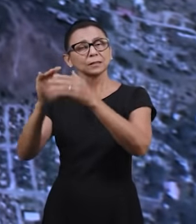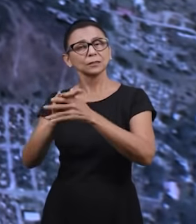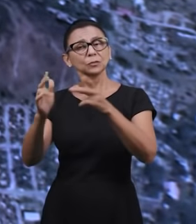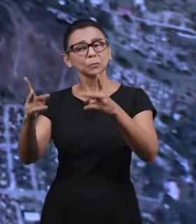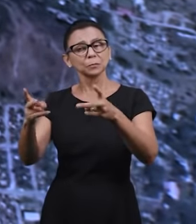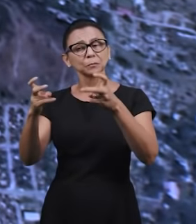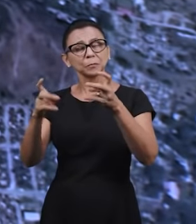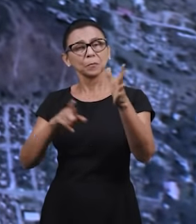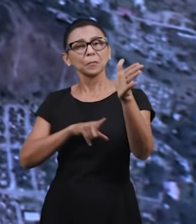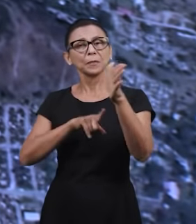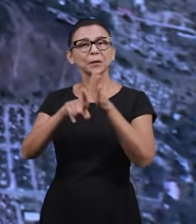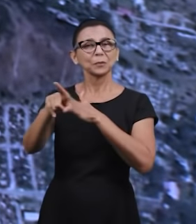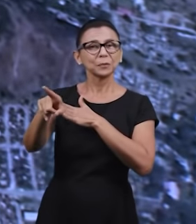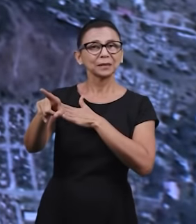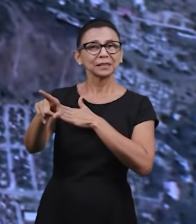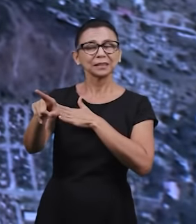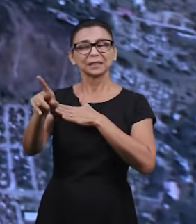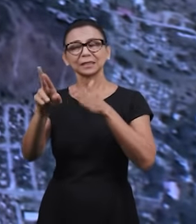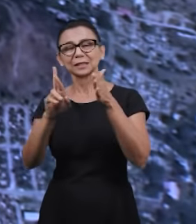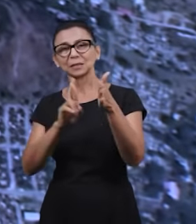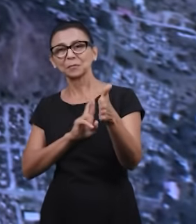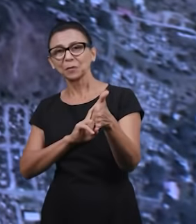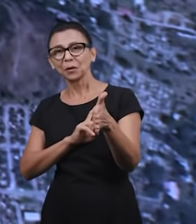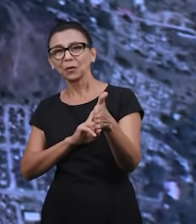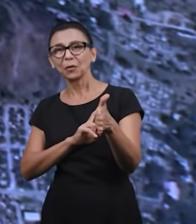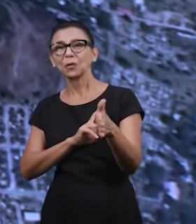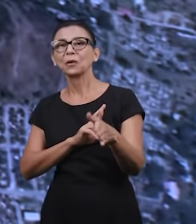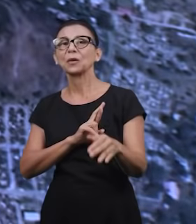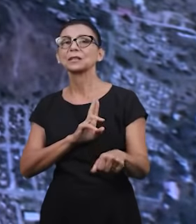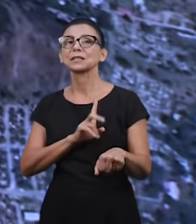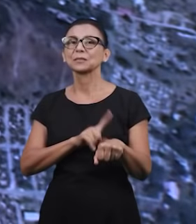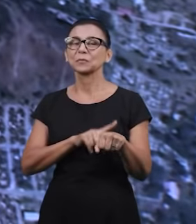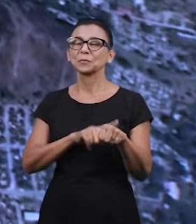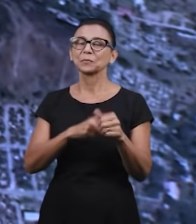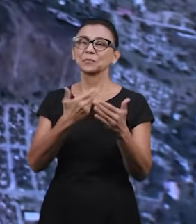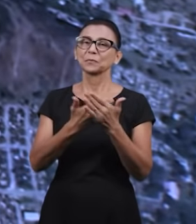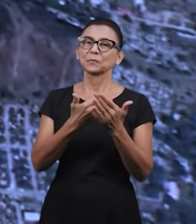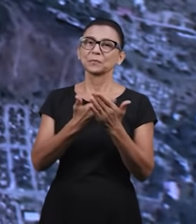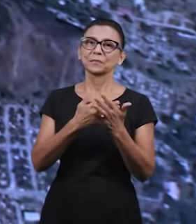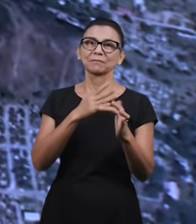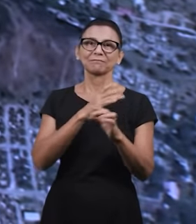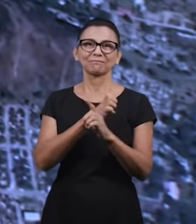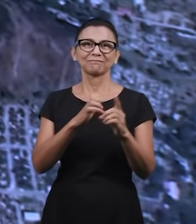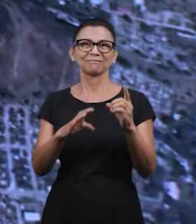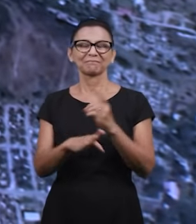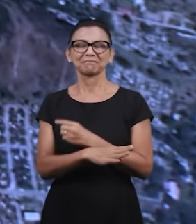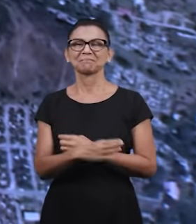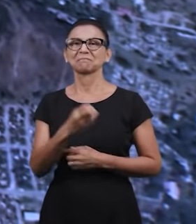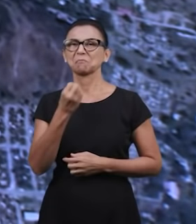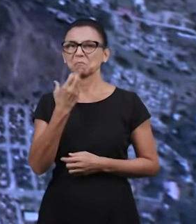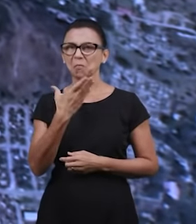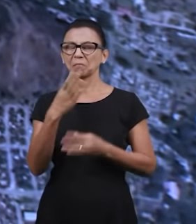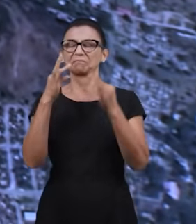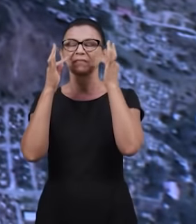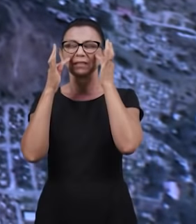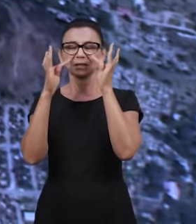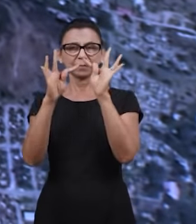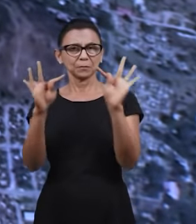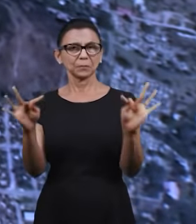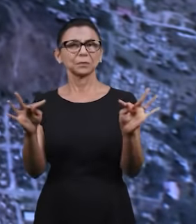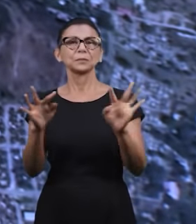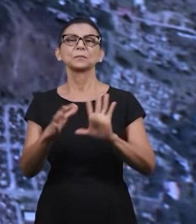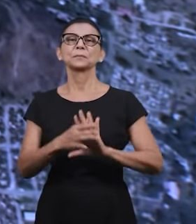com as perguntas ajudadas ali pelos adultos na hora de estudar a Escola Bíblica Dominical. Excelente